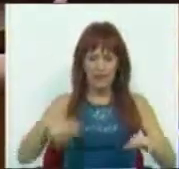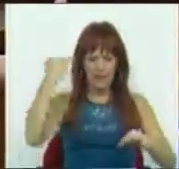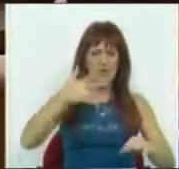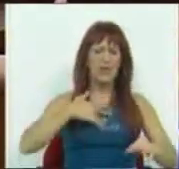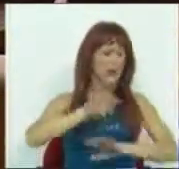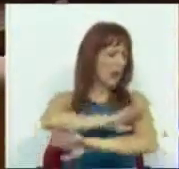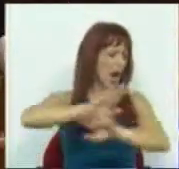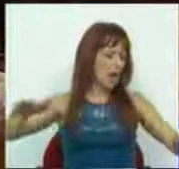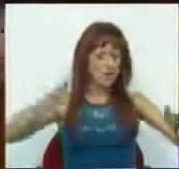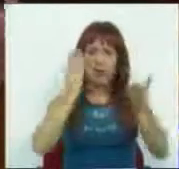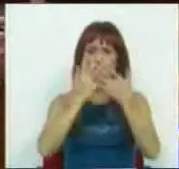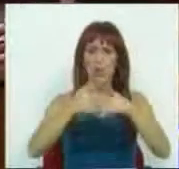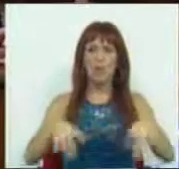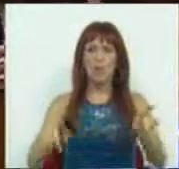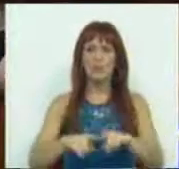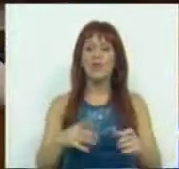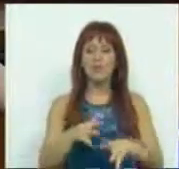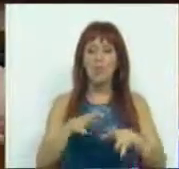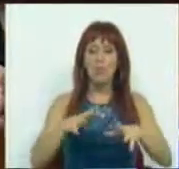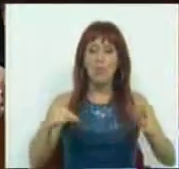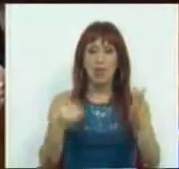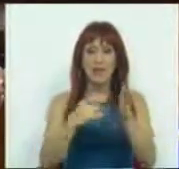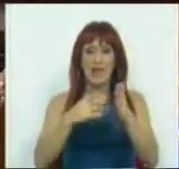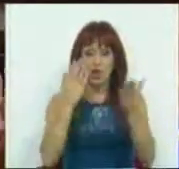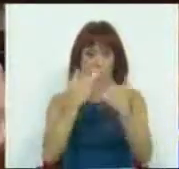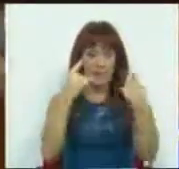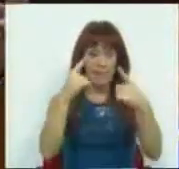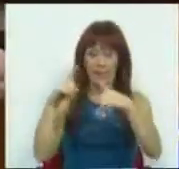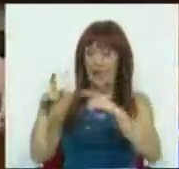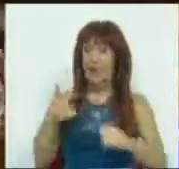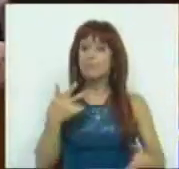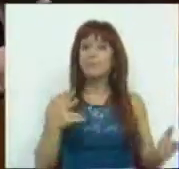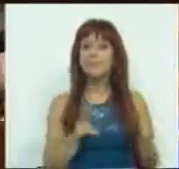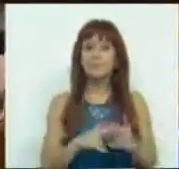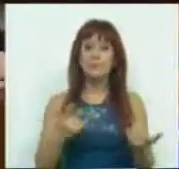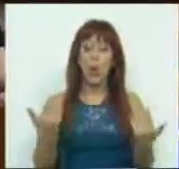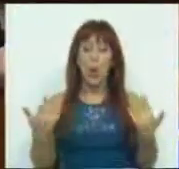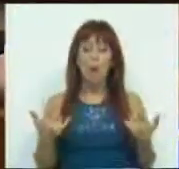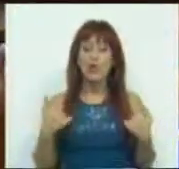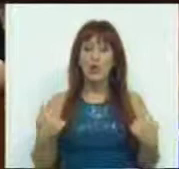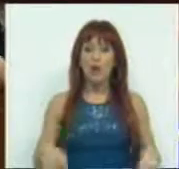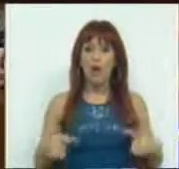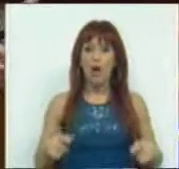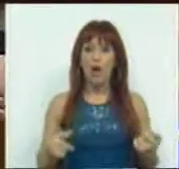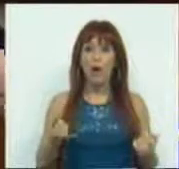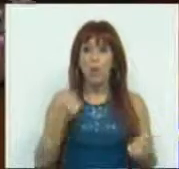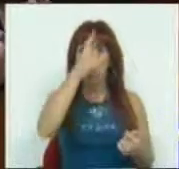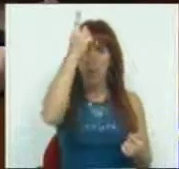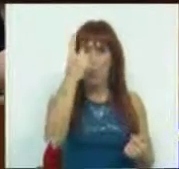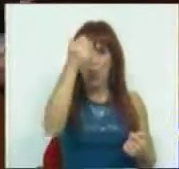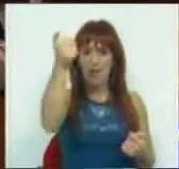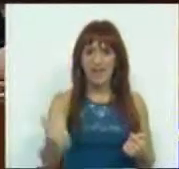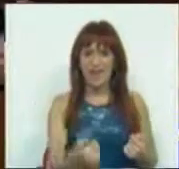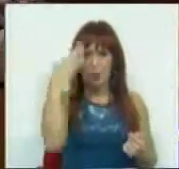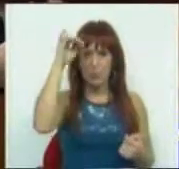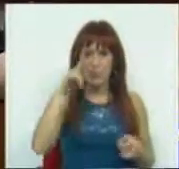que quiseram largar as escolas e do crescente de necessidades das escolas, a verdade é que hoje nós teremos um quinto dos